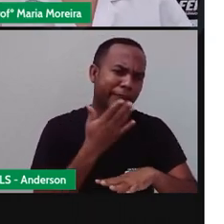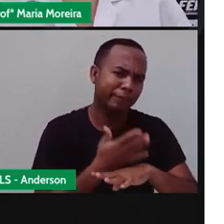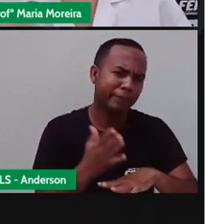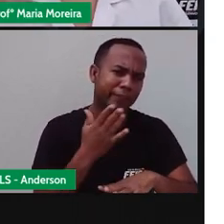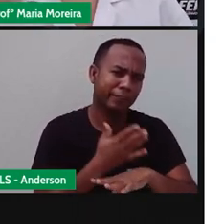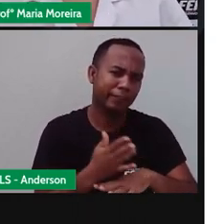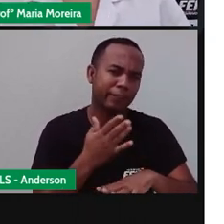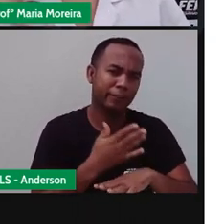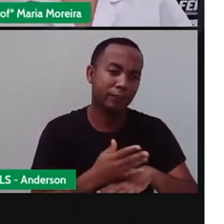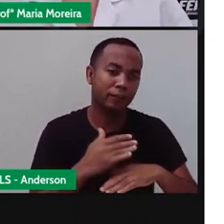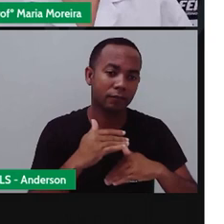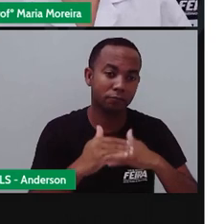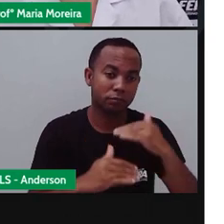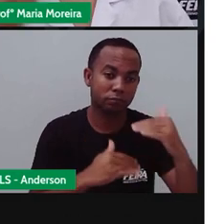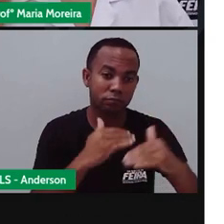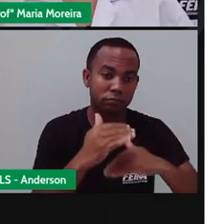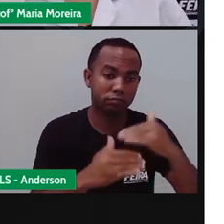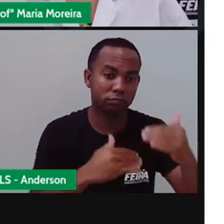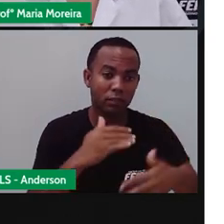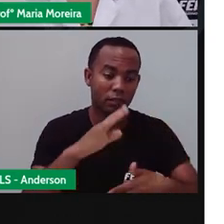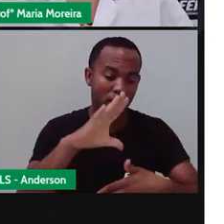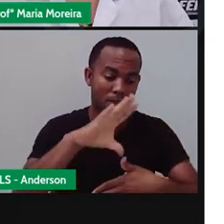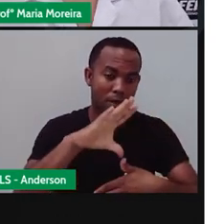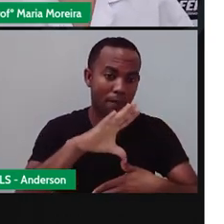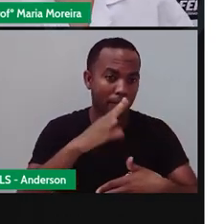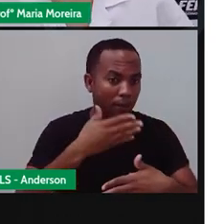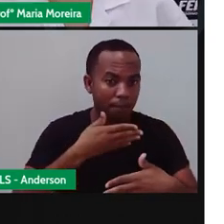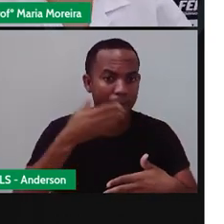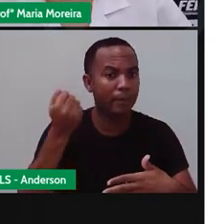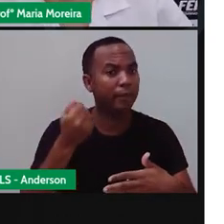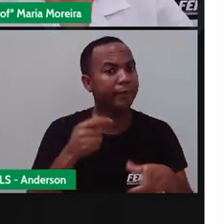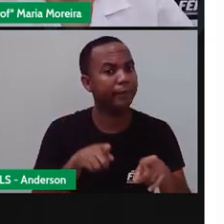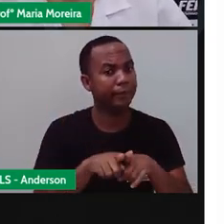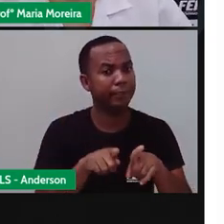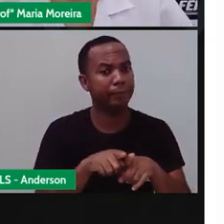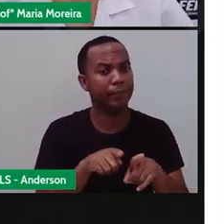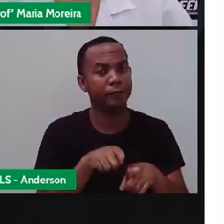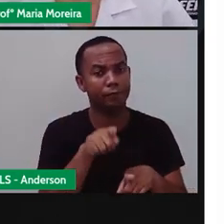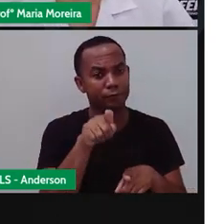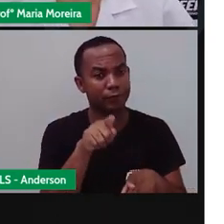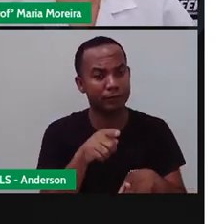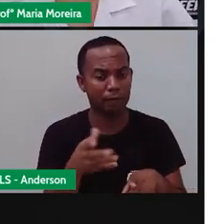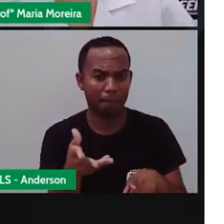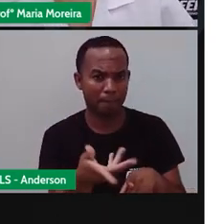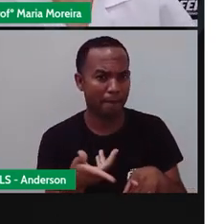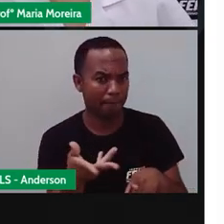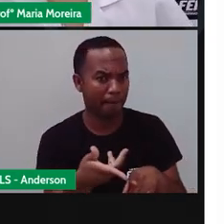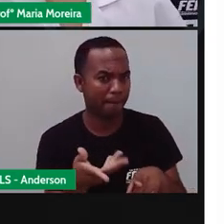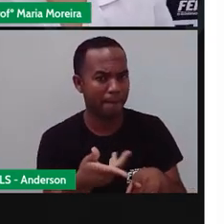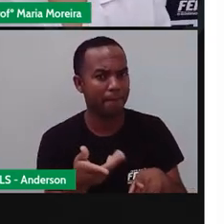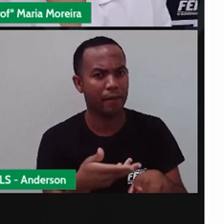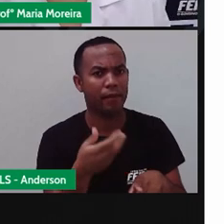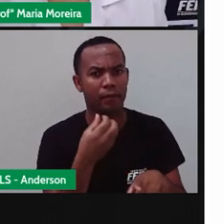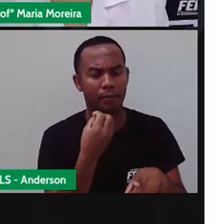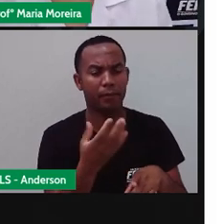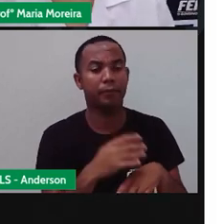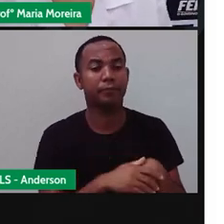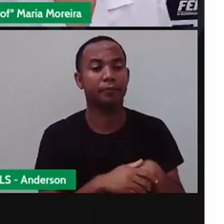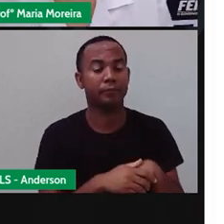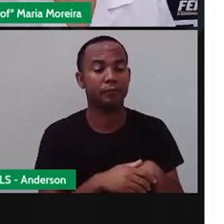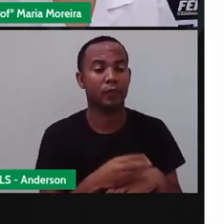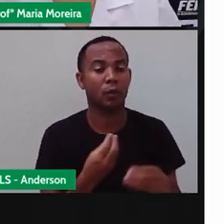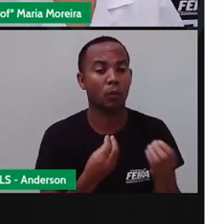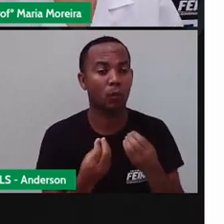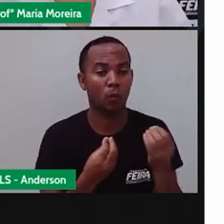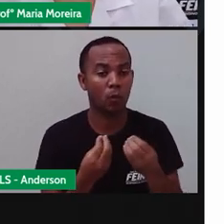ele vai ficando melhor, melhor, melhor e quem sabe, né, você não vira aí um especialista em mapas, né? Bom, então, que tal